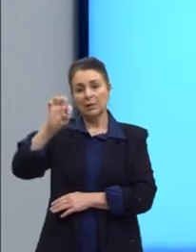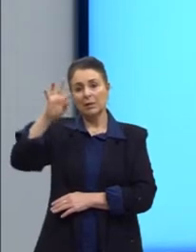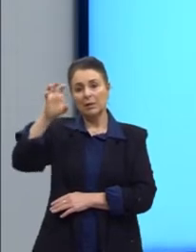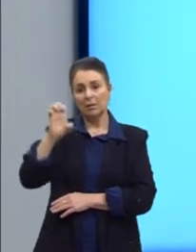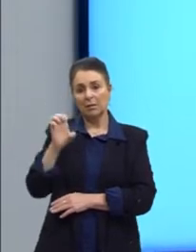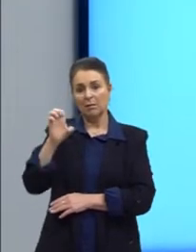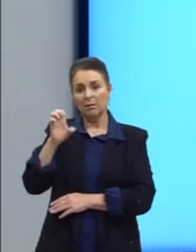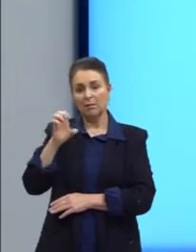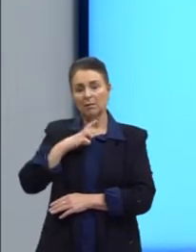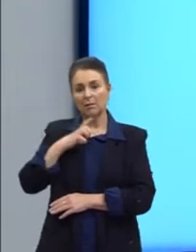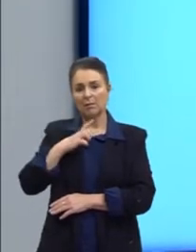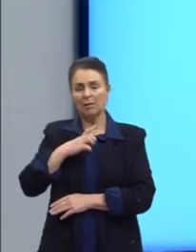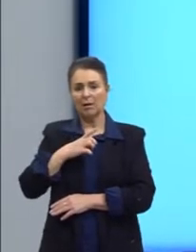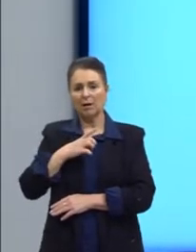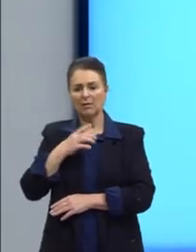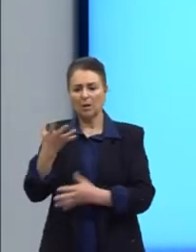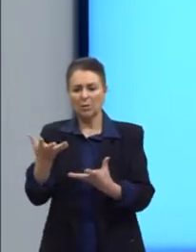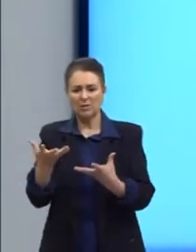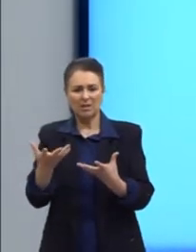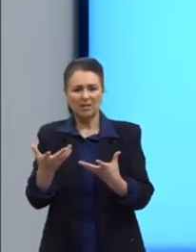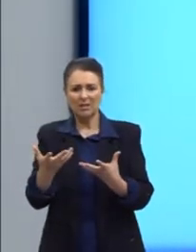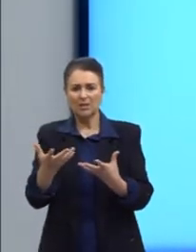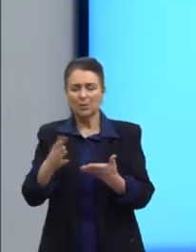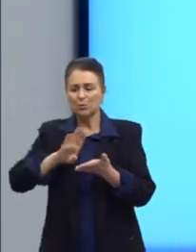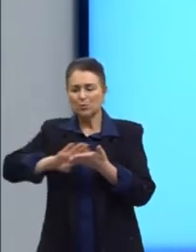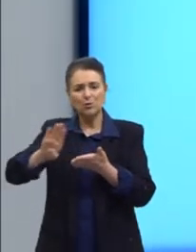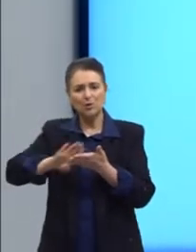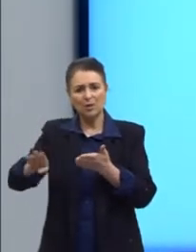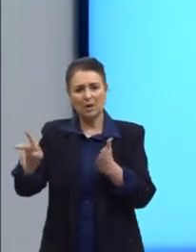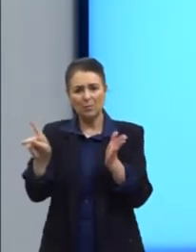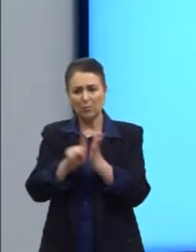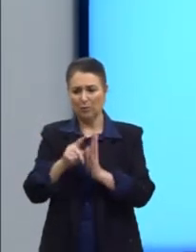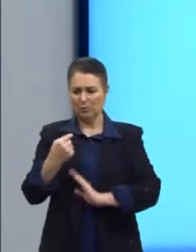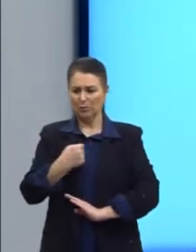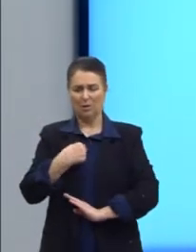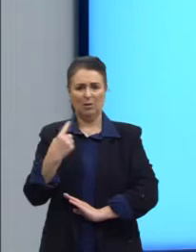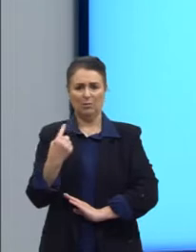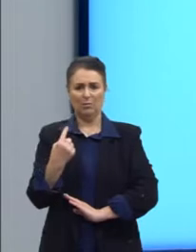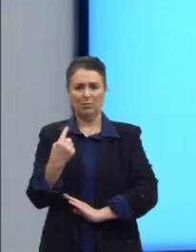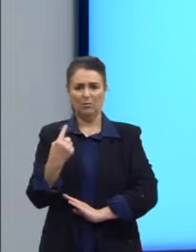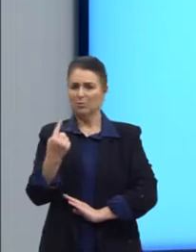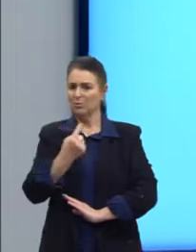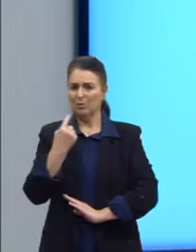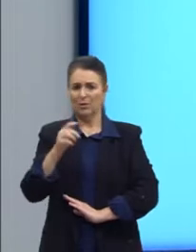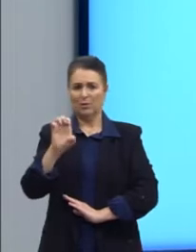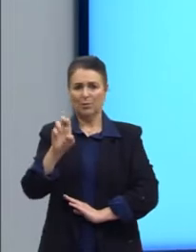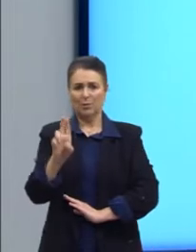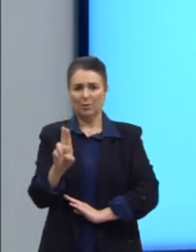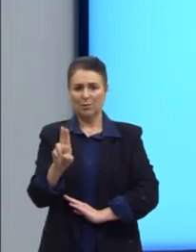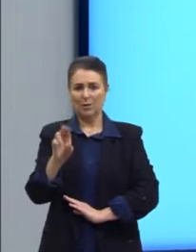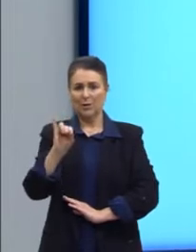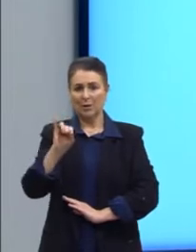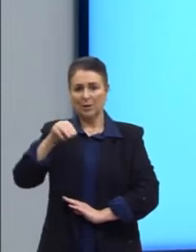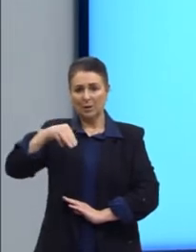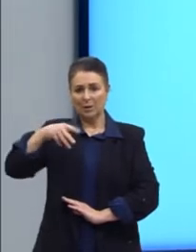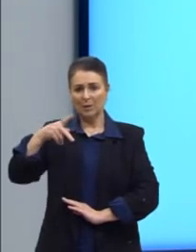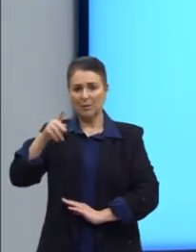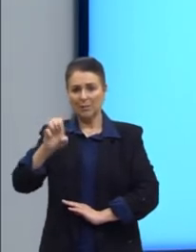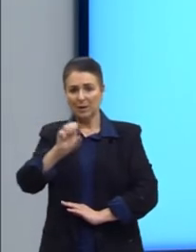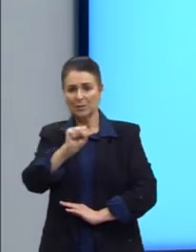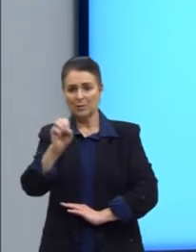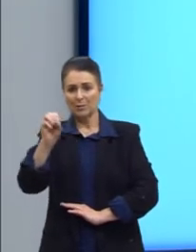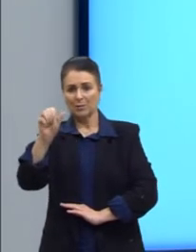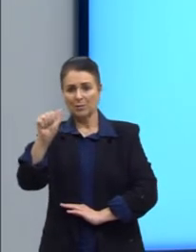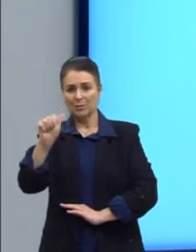impessoalidade. Então, gente precisa dessa impessoalidade no sentido de que não sou eu que estou me colocando dentro do texto. Deve